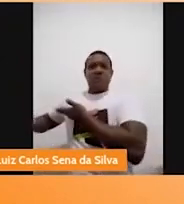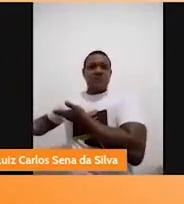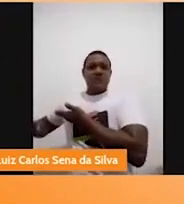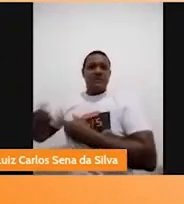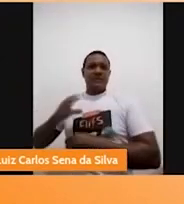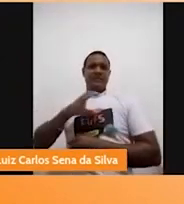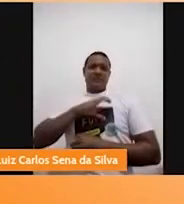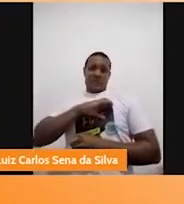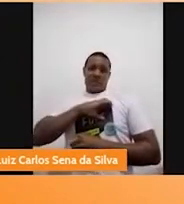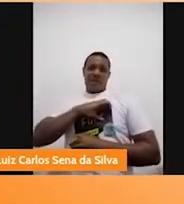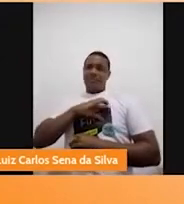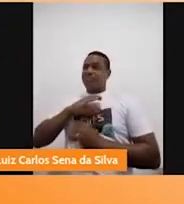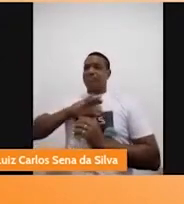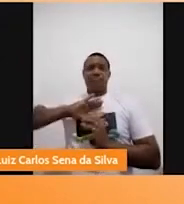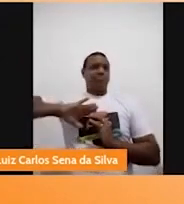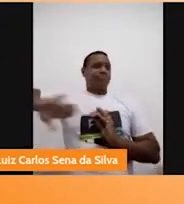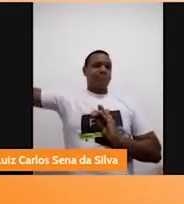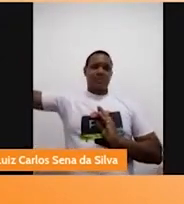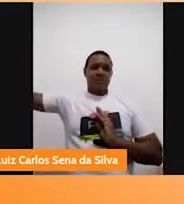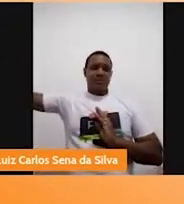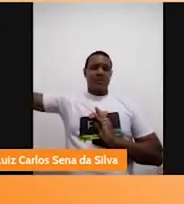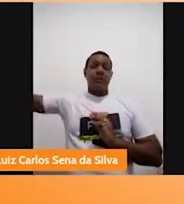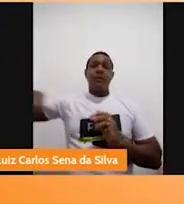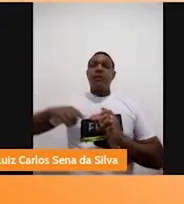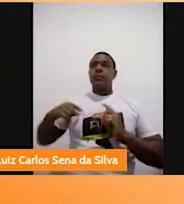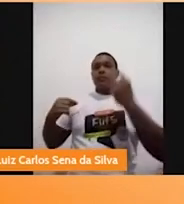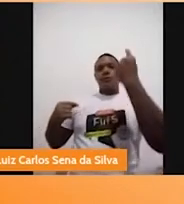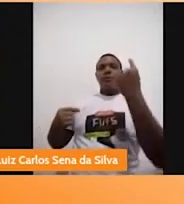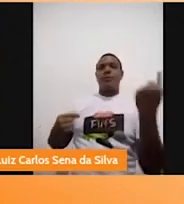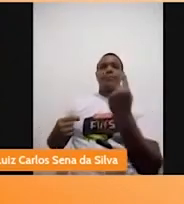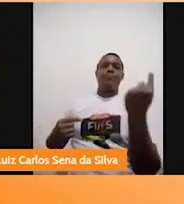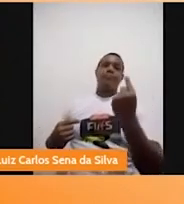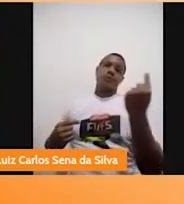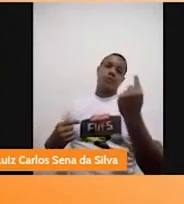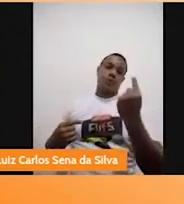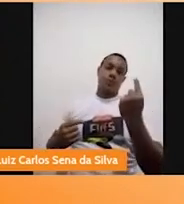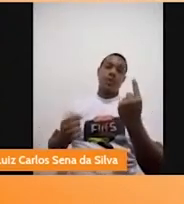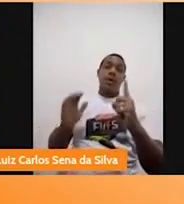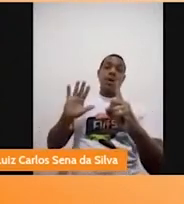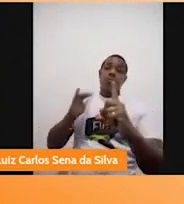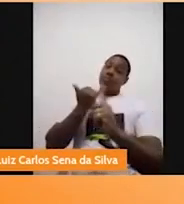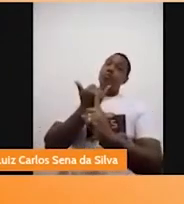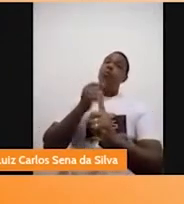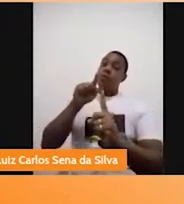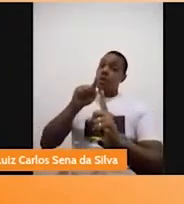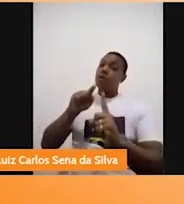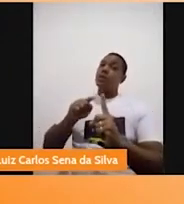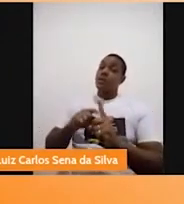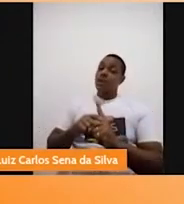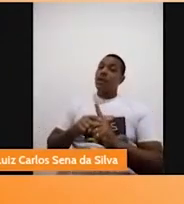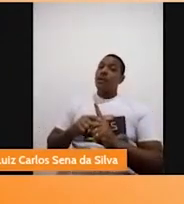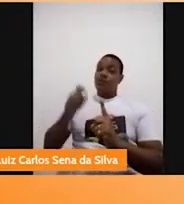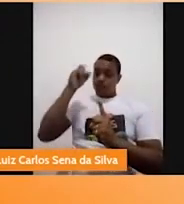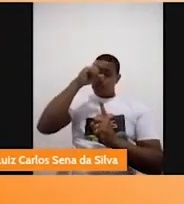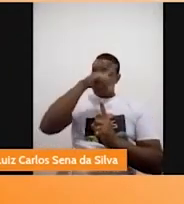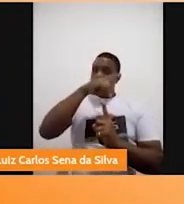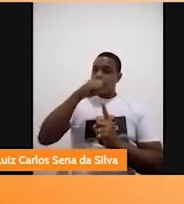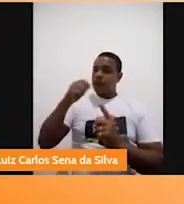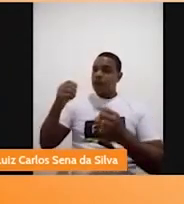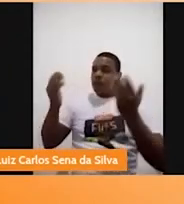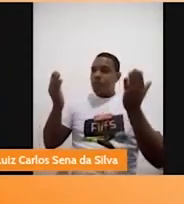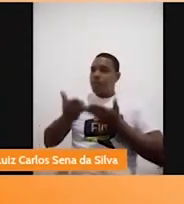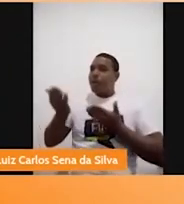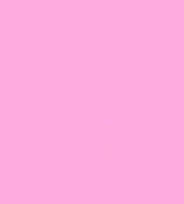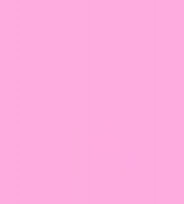brincadeira. É preciso tratar o bullying quanto o bullying. Na minha época, era uma outra realidade, hoje é outra. Que bom que é outra, porque a gente entende a importância de